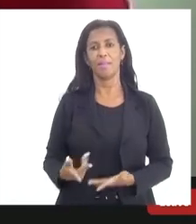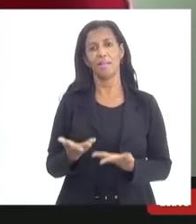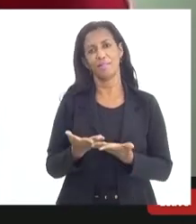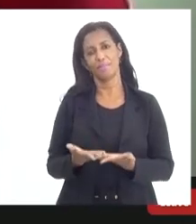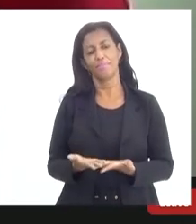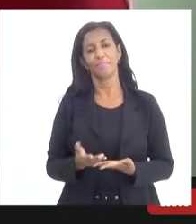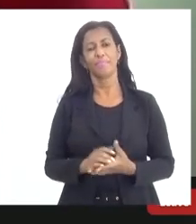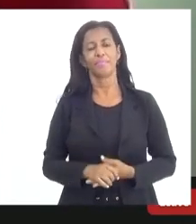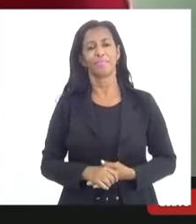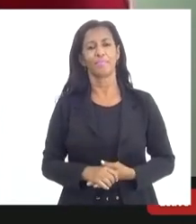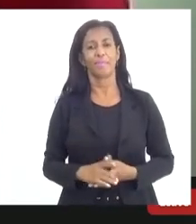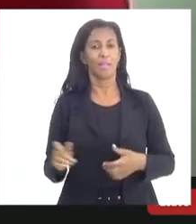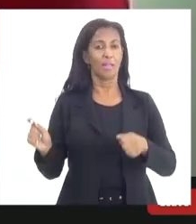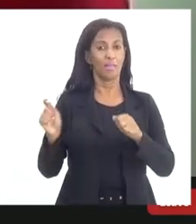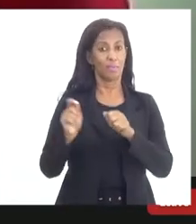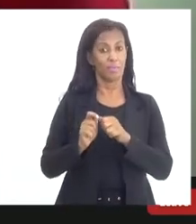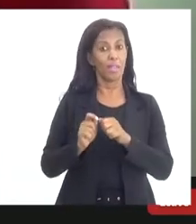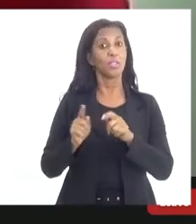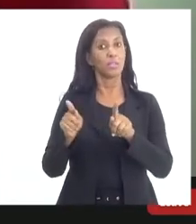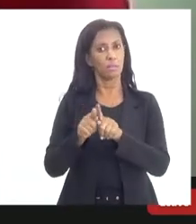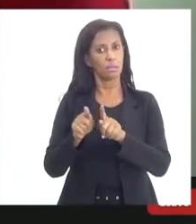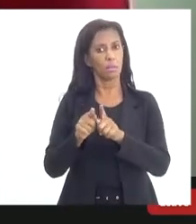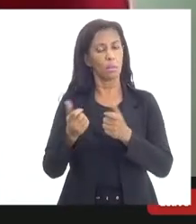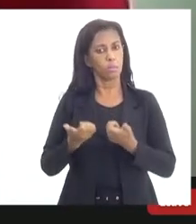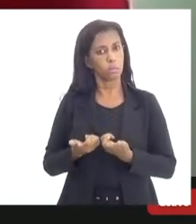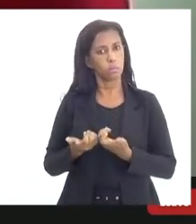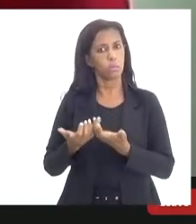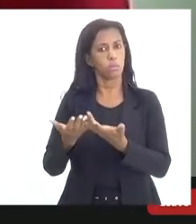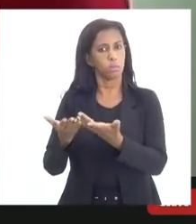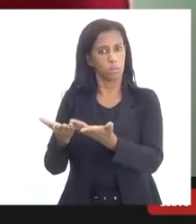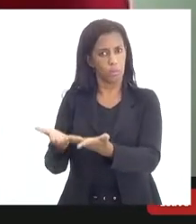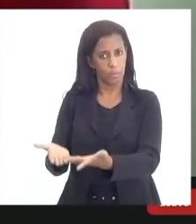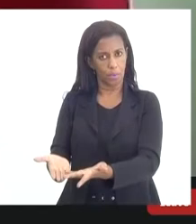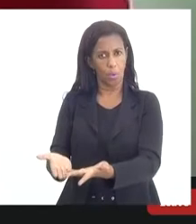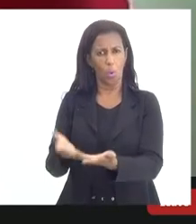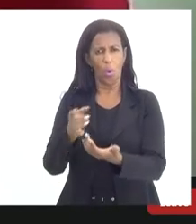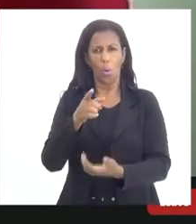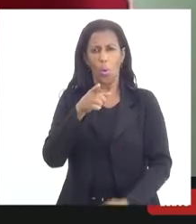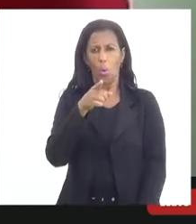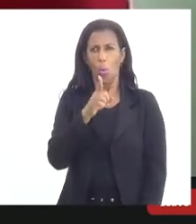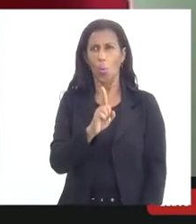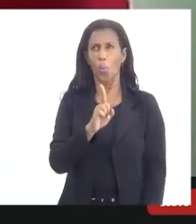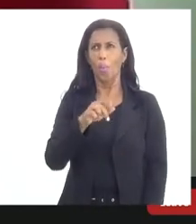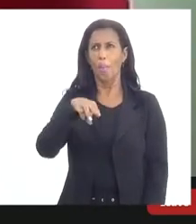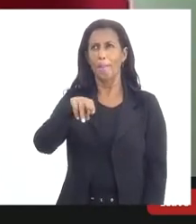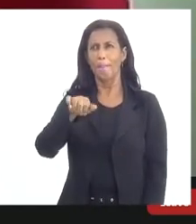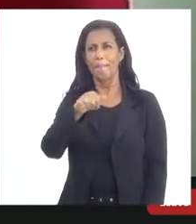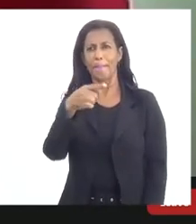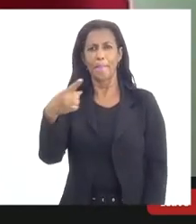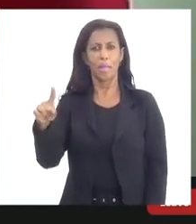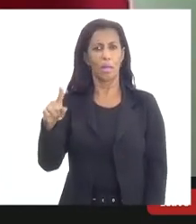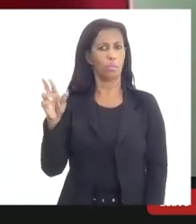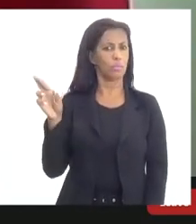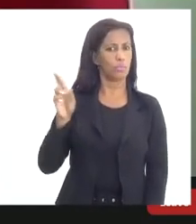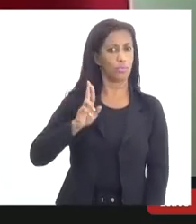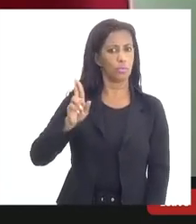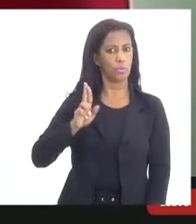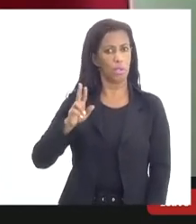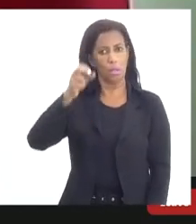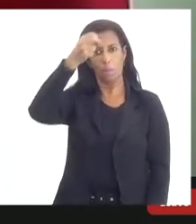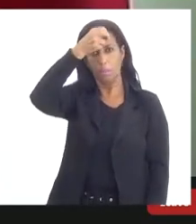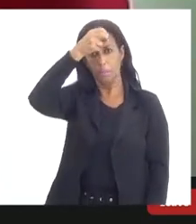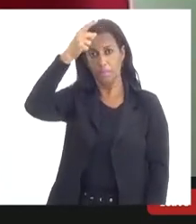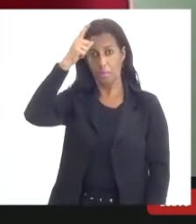Siciliano fez uma doação de um milhão de reais para os municípios em